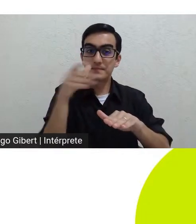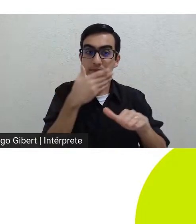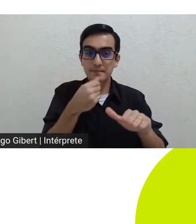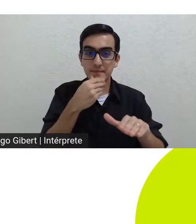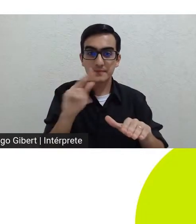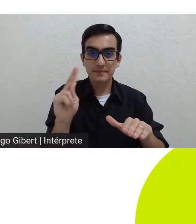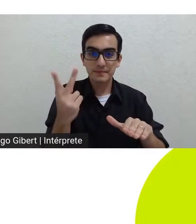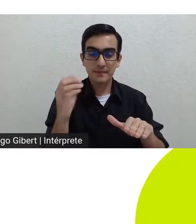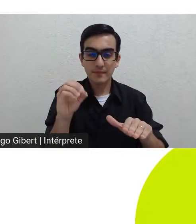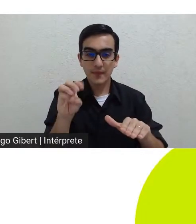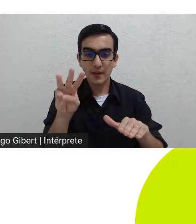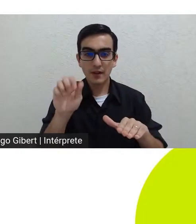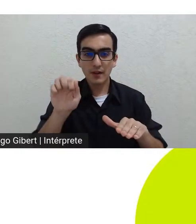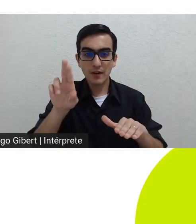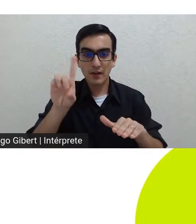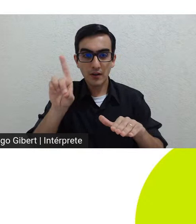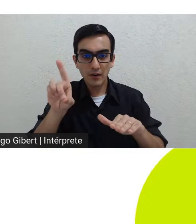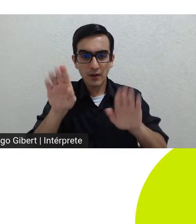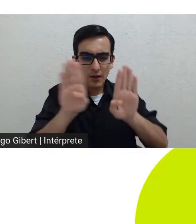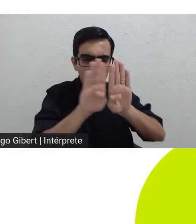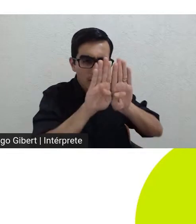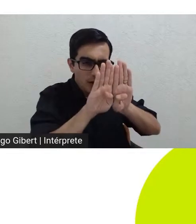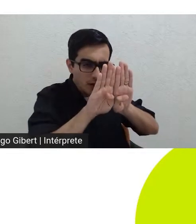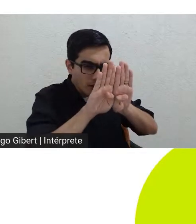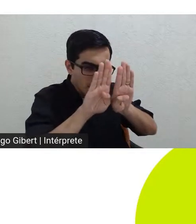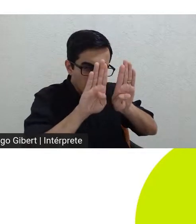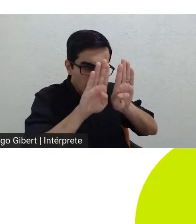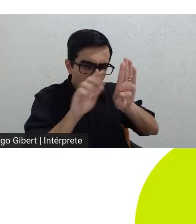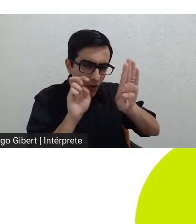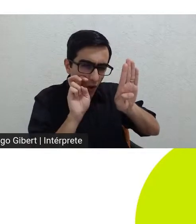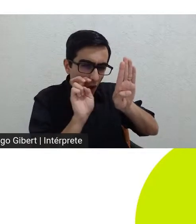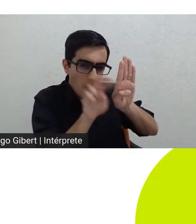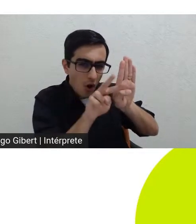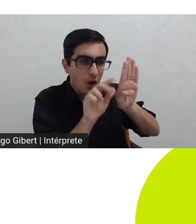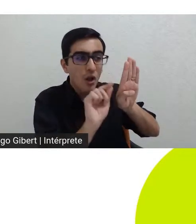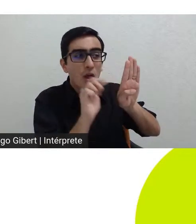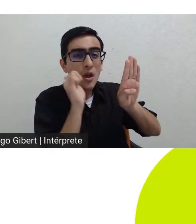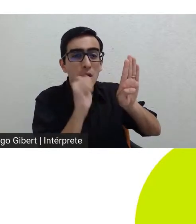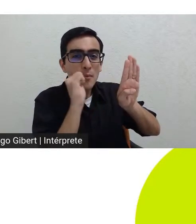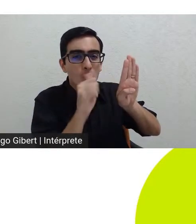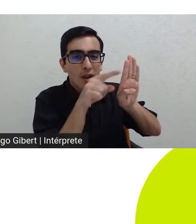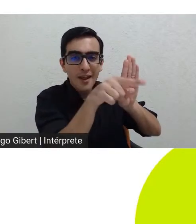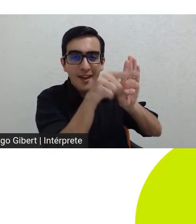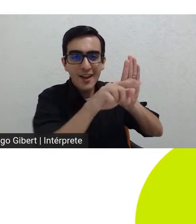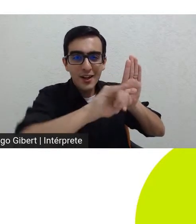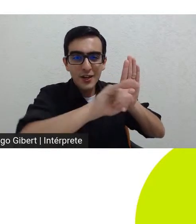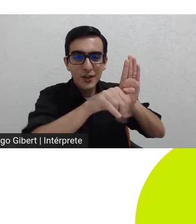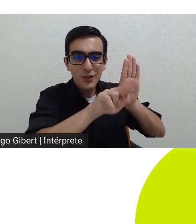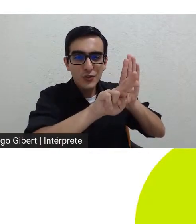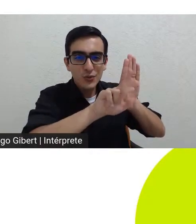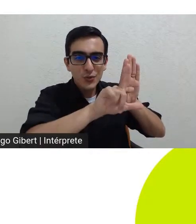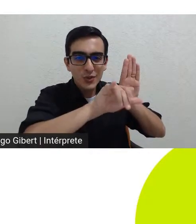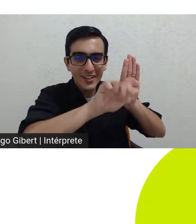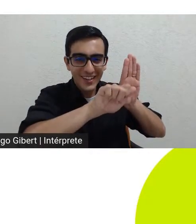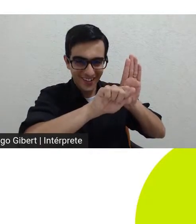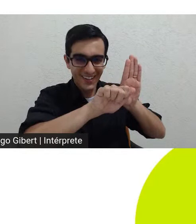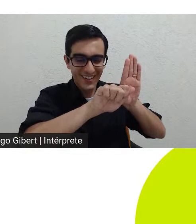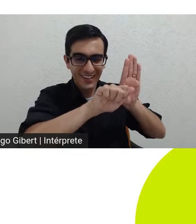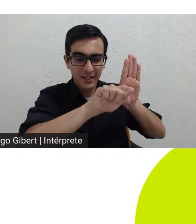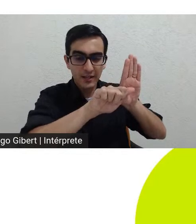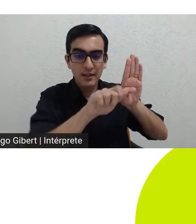observa Júlia sua amante percebi também fagulhas